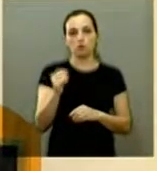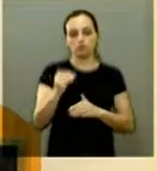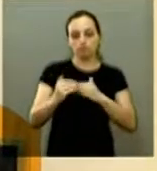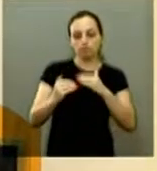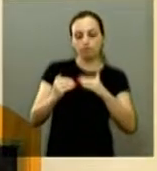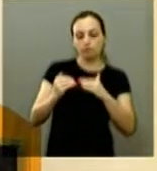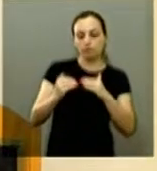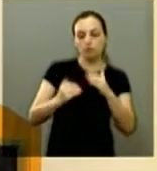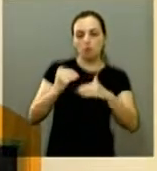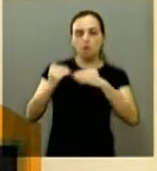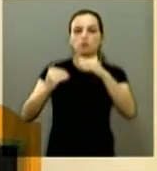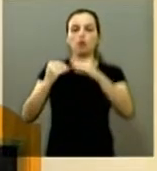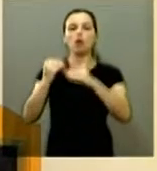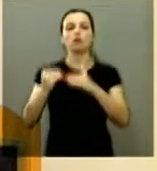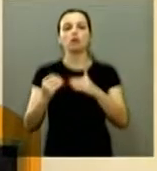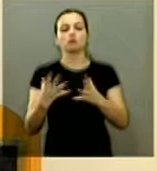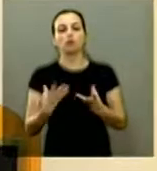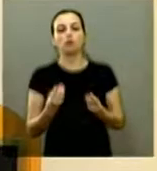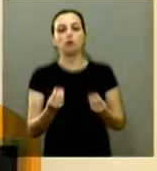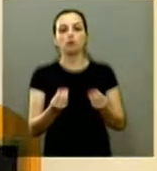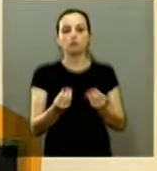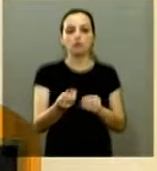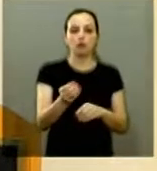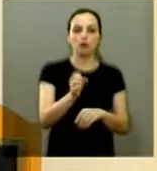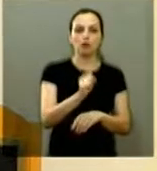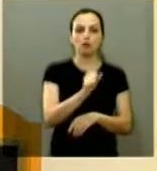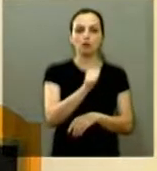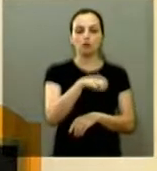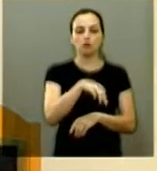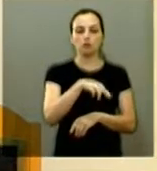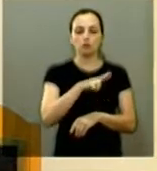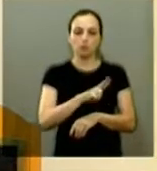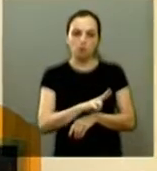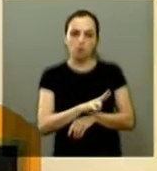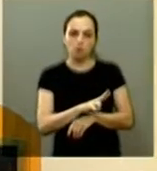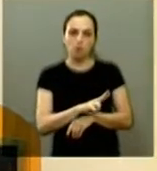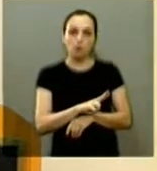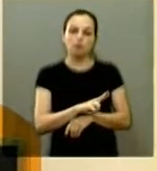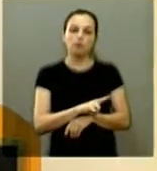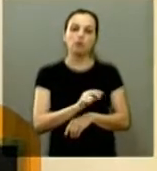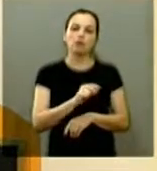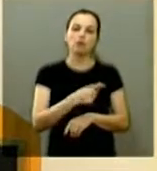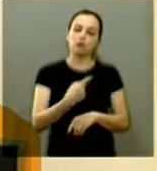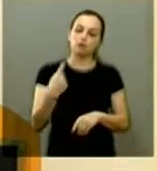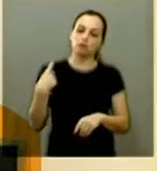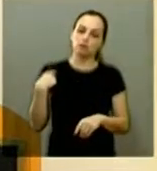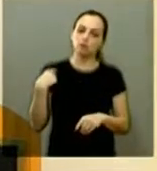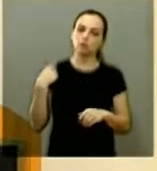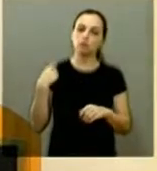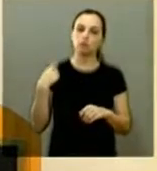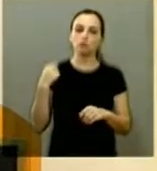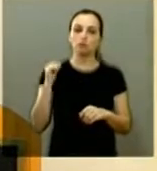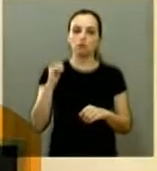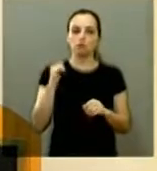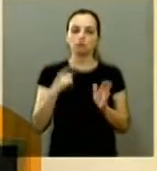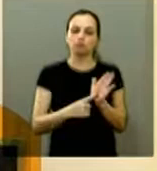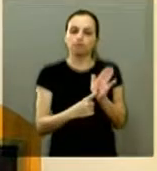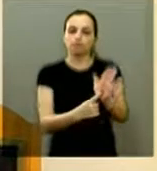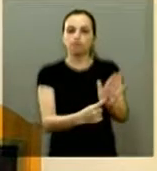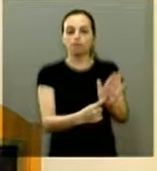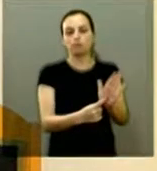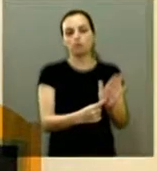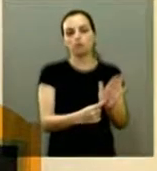qualificação do SAMU as mudanças que tinham que ser feitas e a gente foi fazer uma matéria na parte